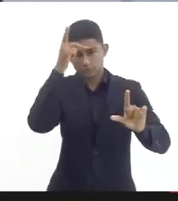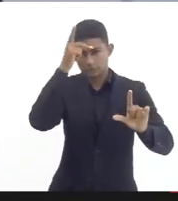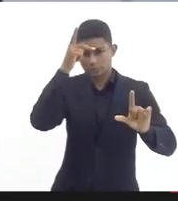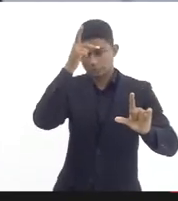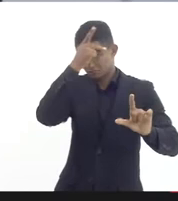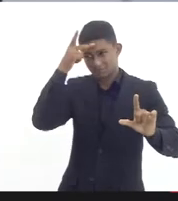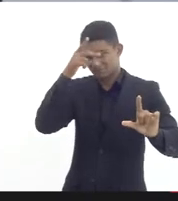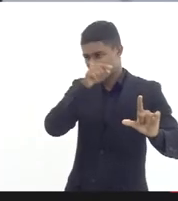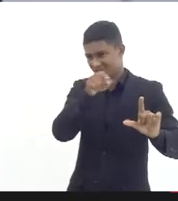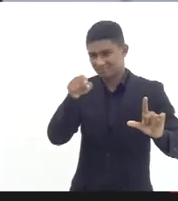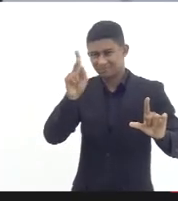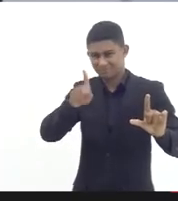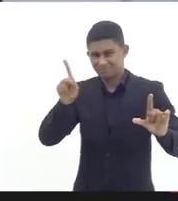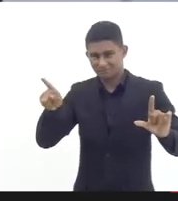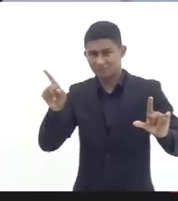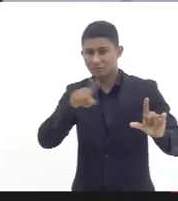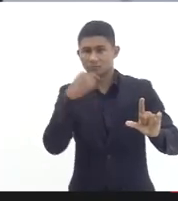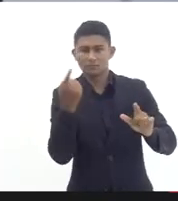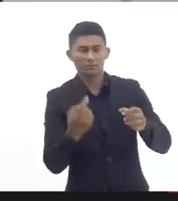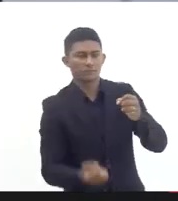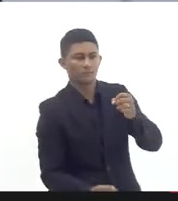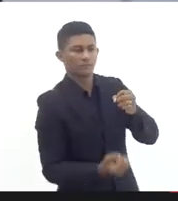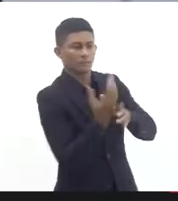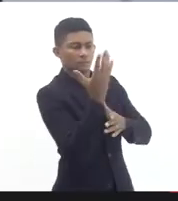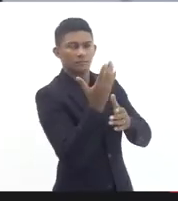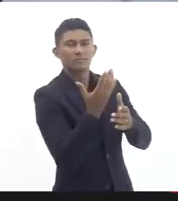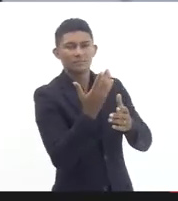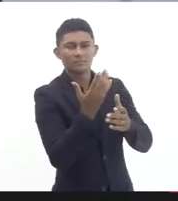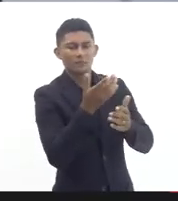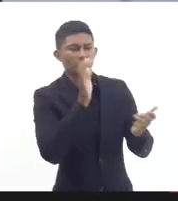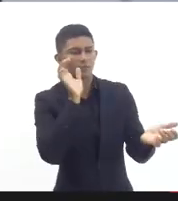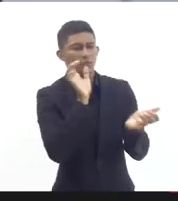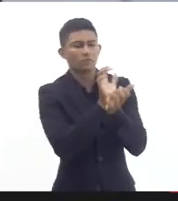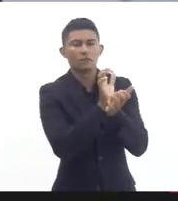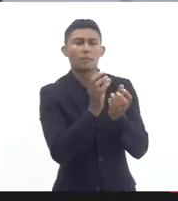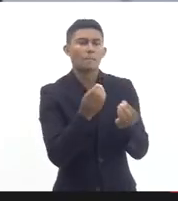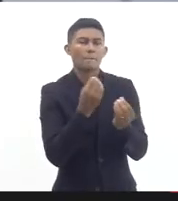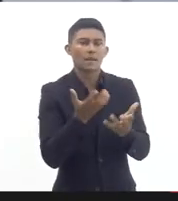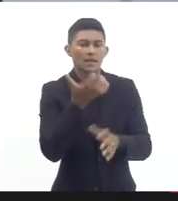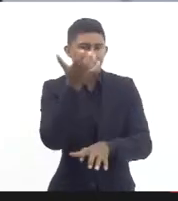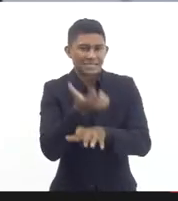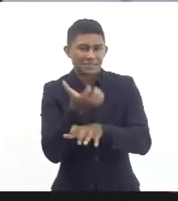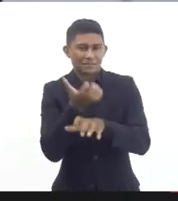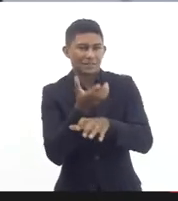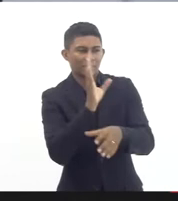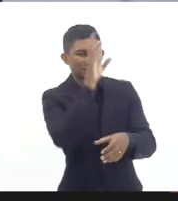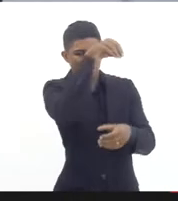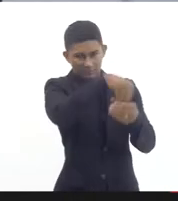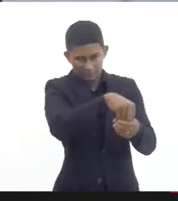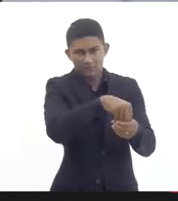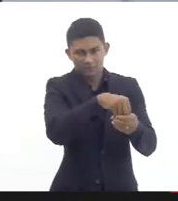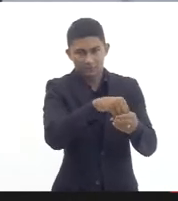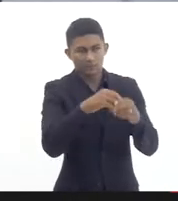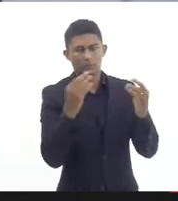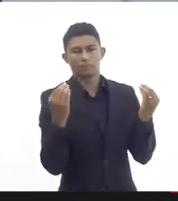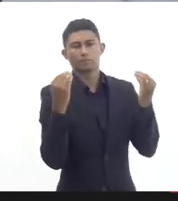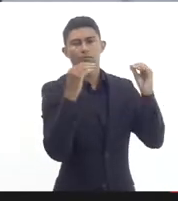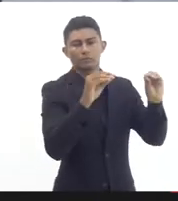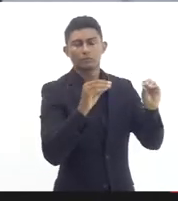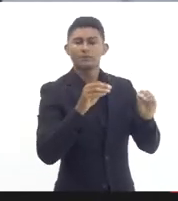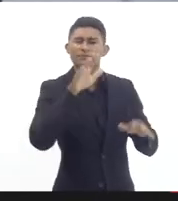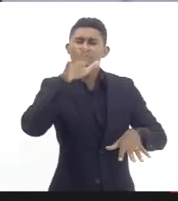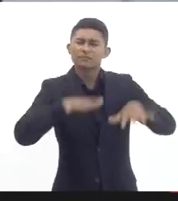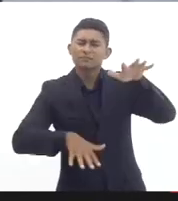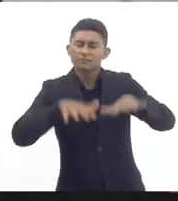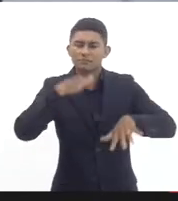cria uma turma fictícia para alocar disciplina do itinerário informativo então não essa turma muitas vezes ela